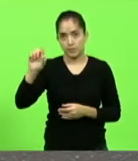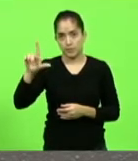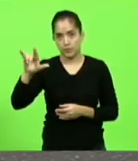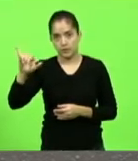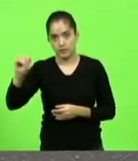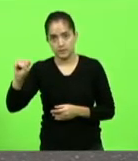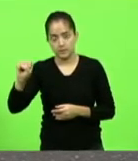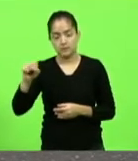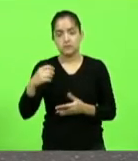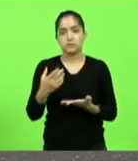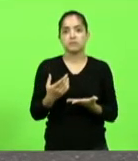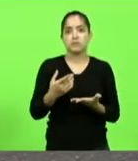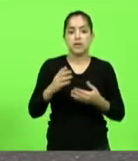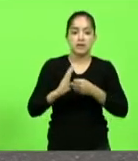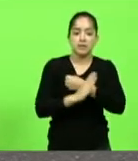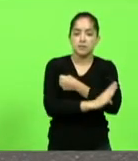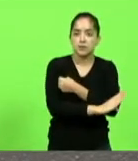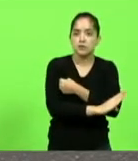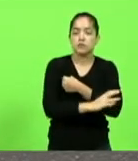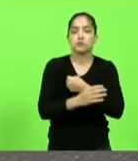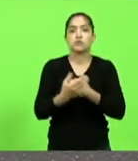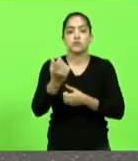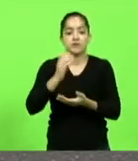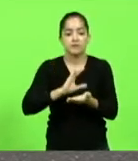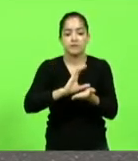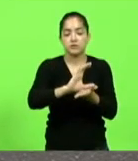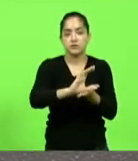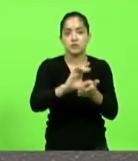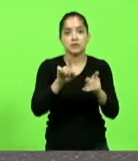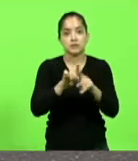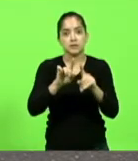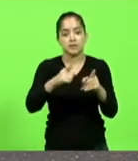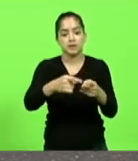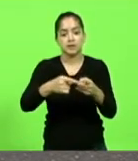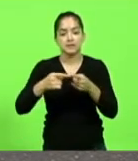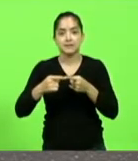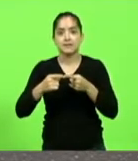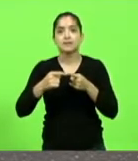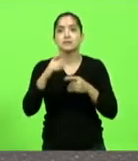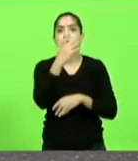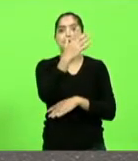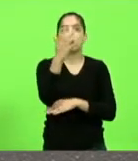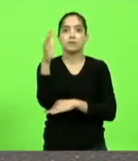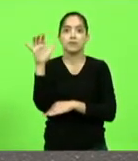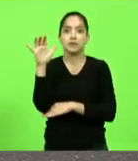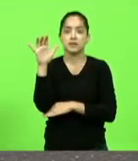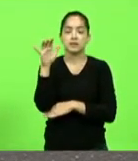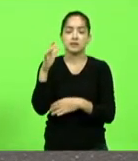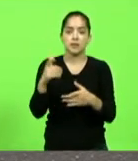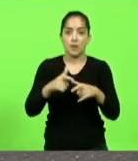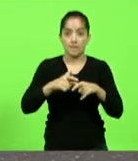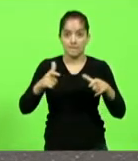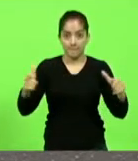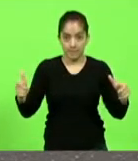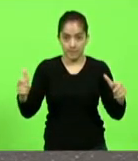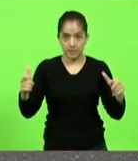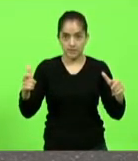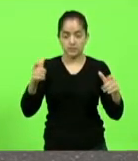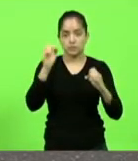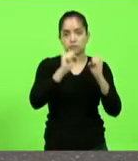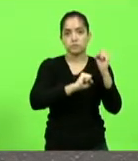a licença ambiental de operação da ampliação da fábrica de